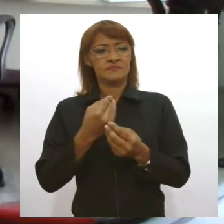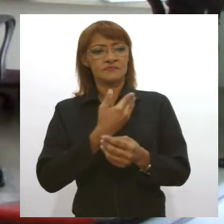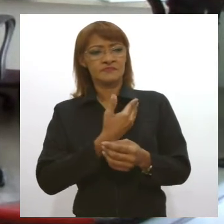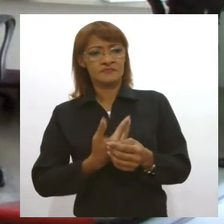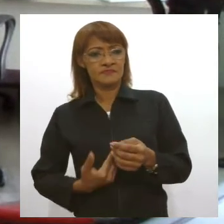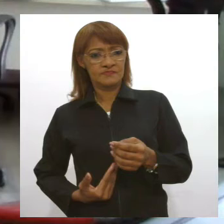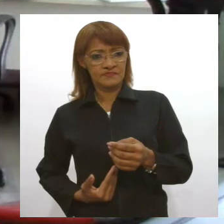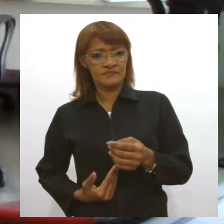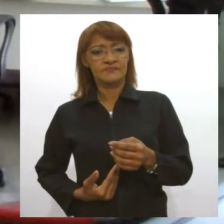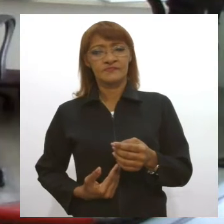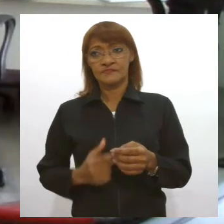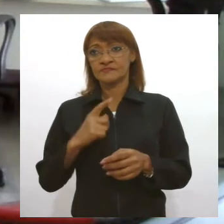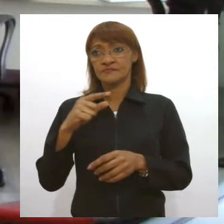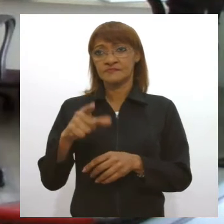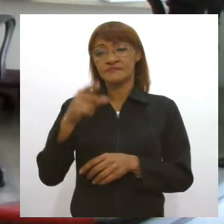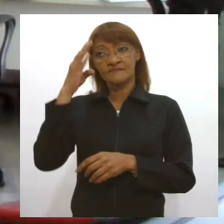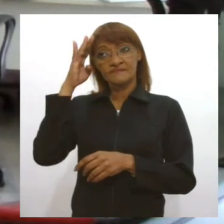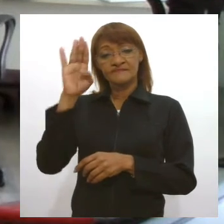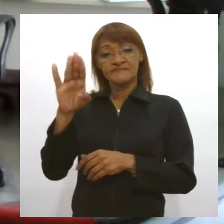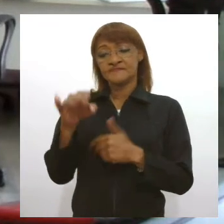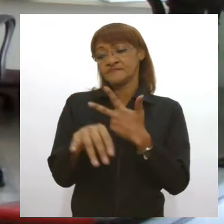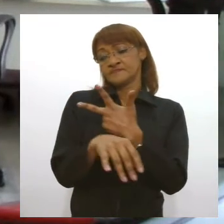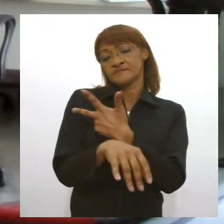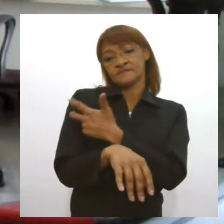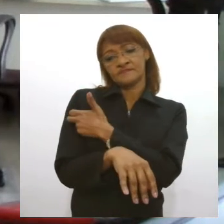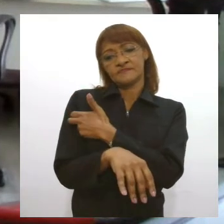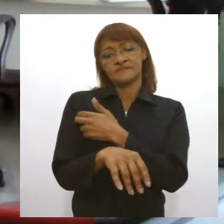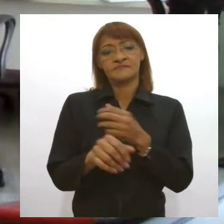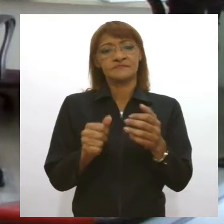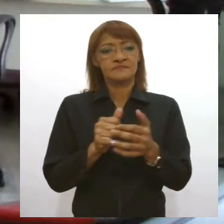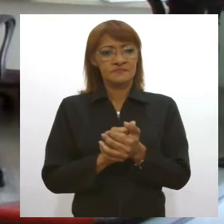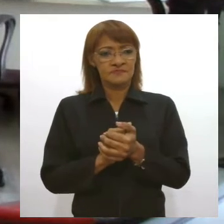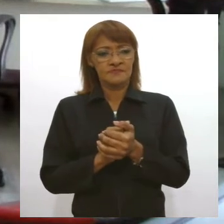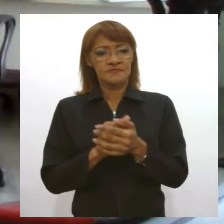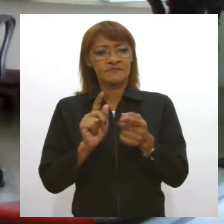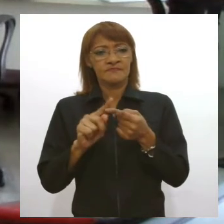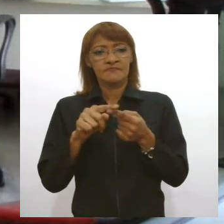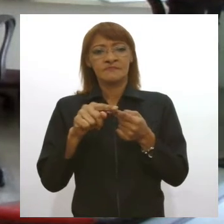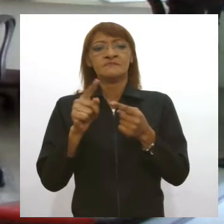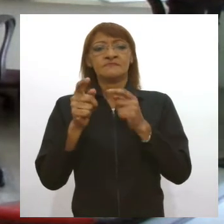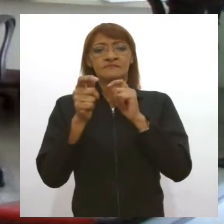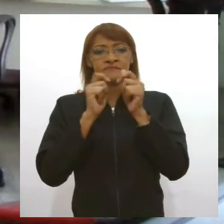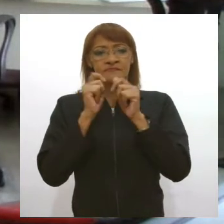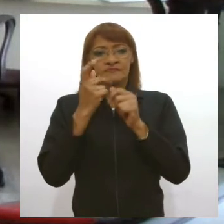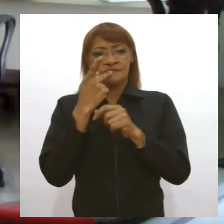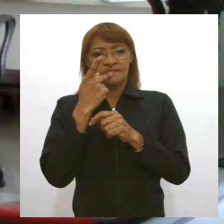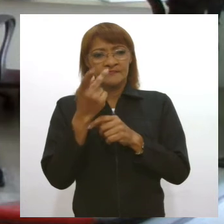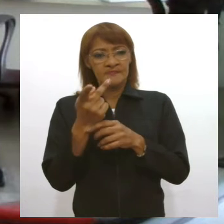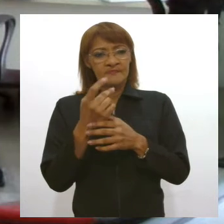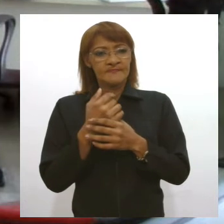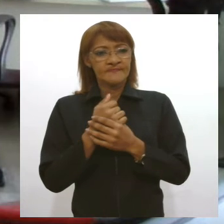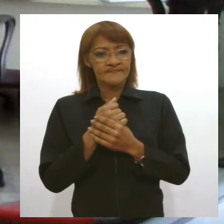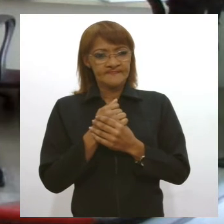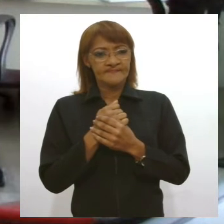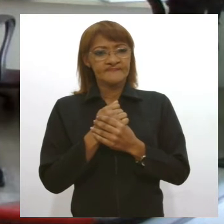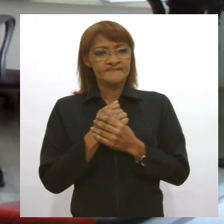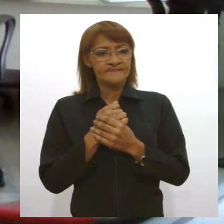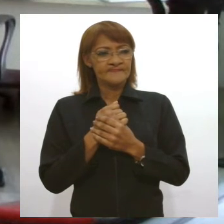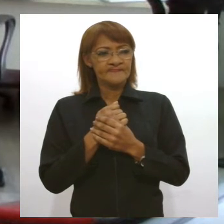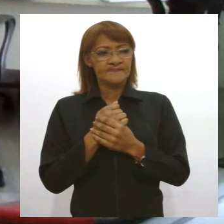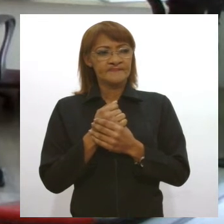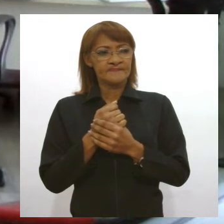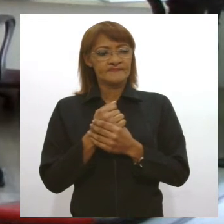principalmente no que se refere à vacinação. Ele, inclusive, citou na entrevista um fato recente sobre a